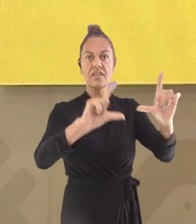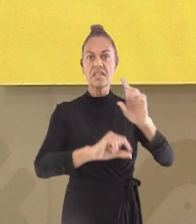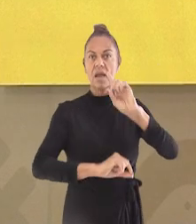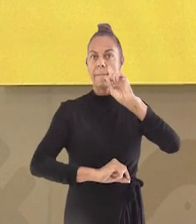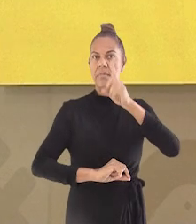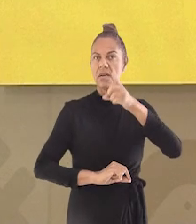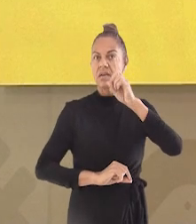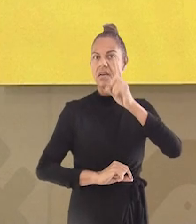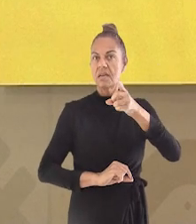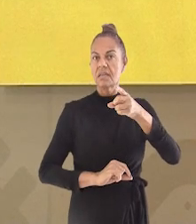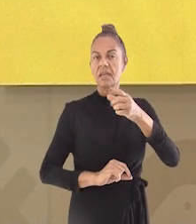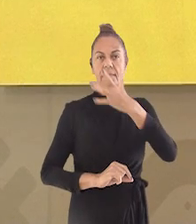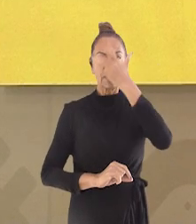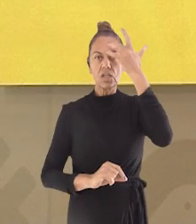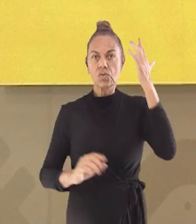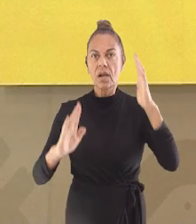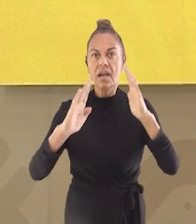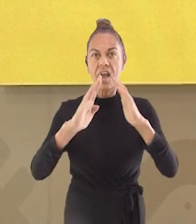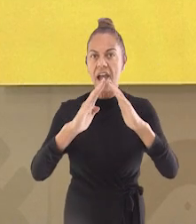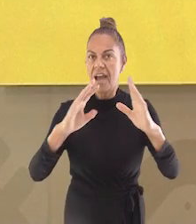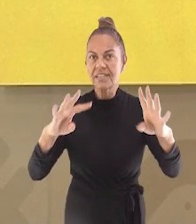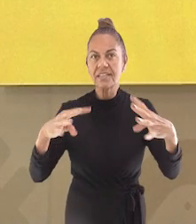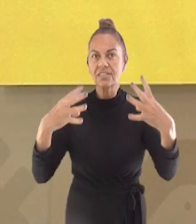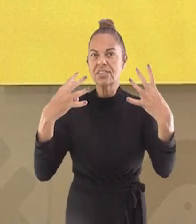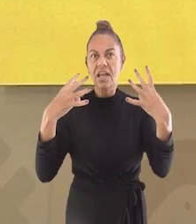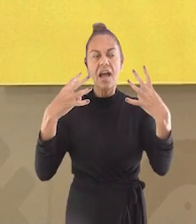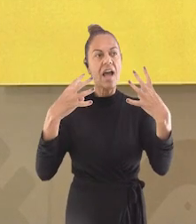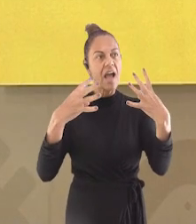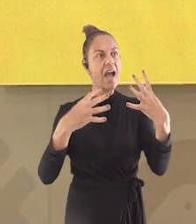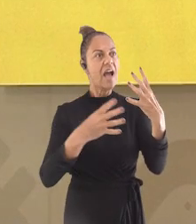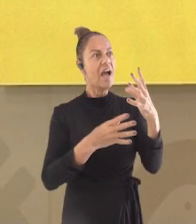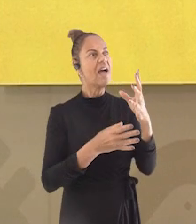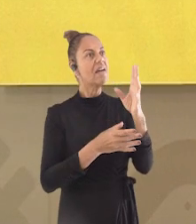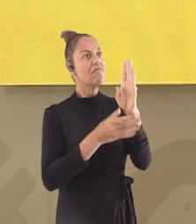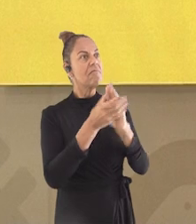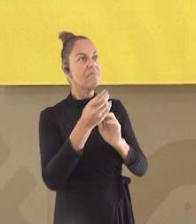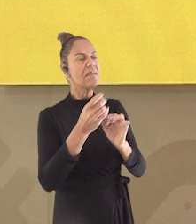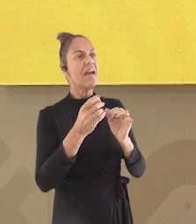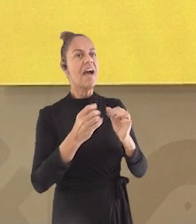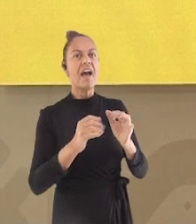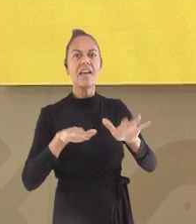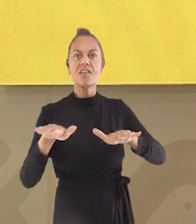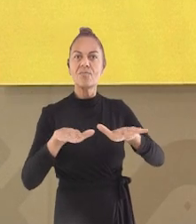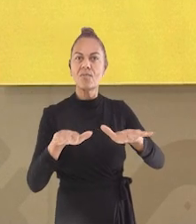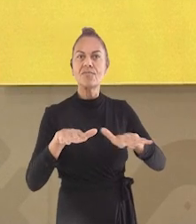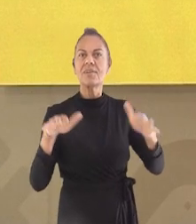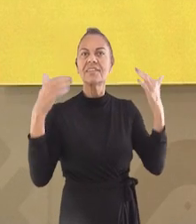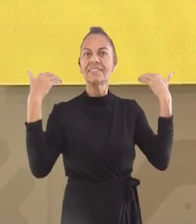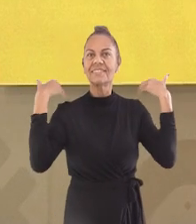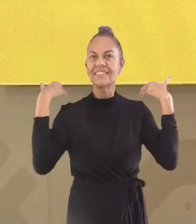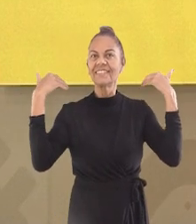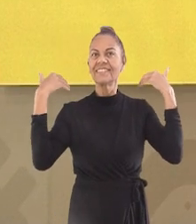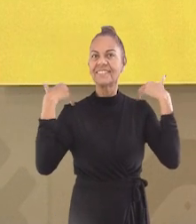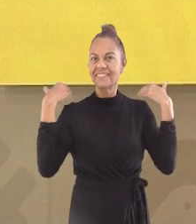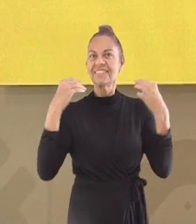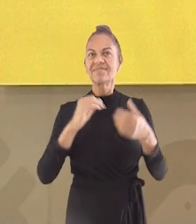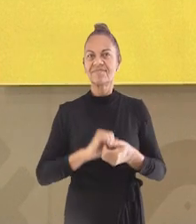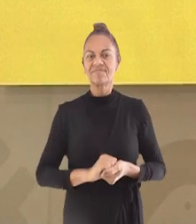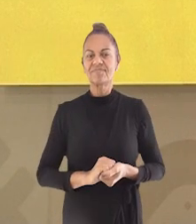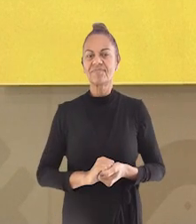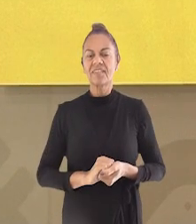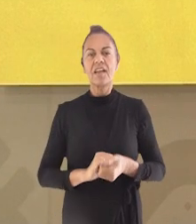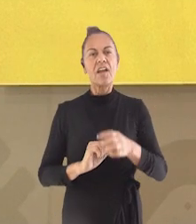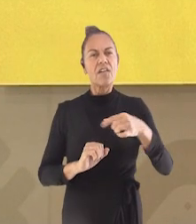A pessoa da TV está dando as ordens para quem está em casa, para realizar as atividades, os